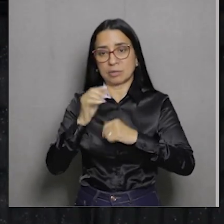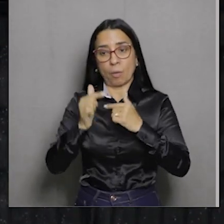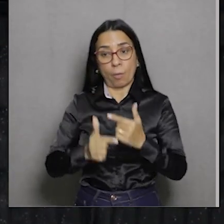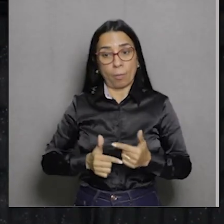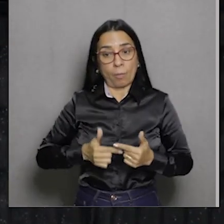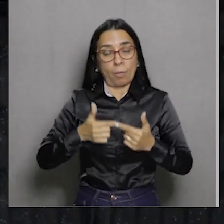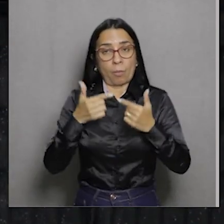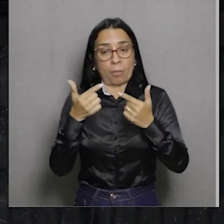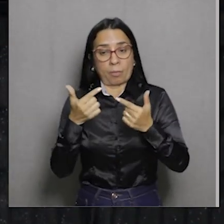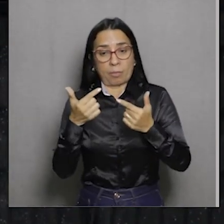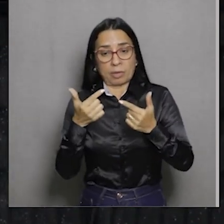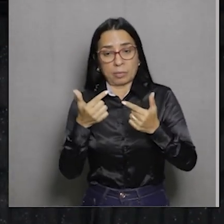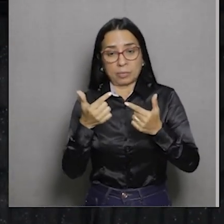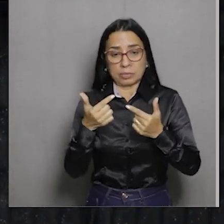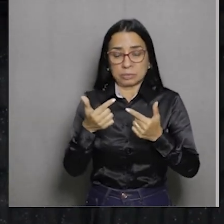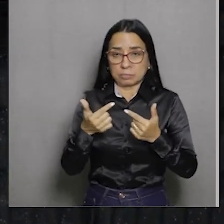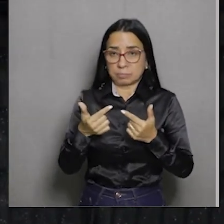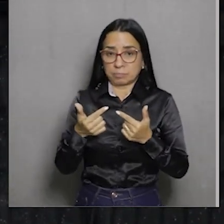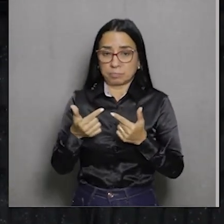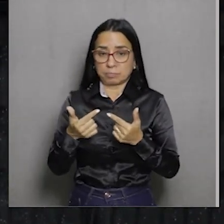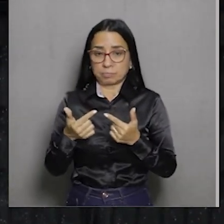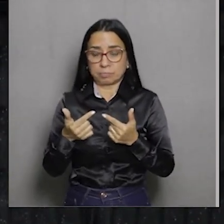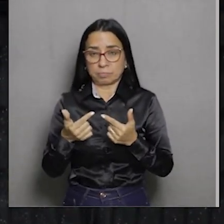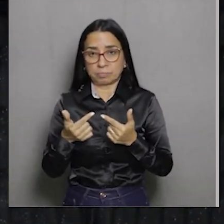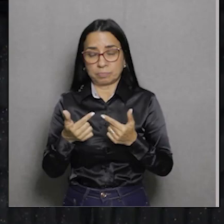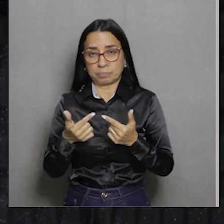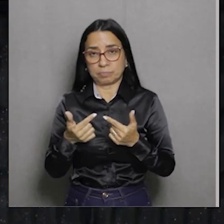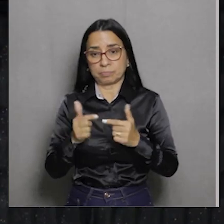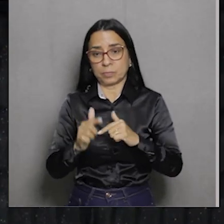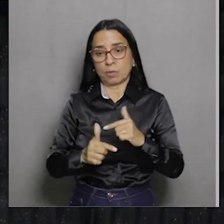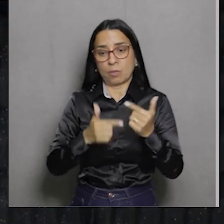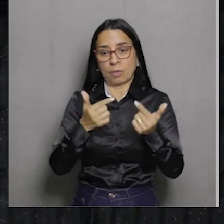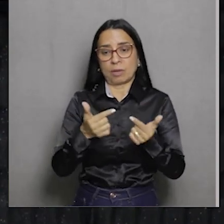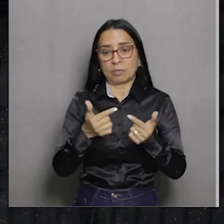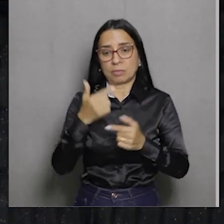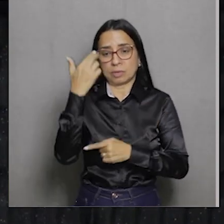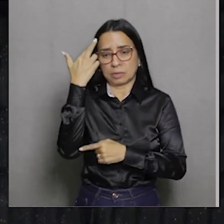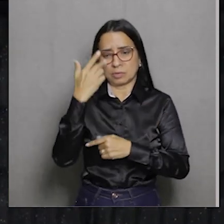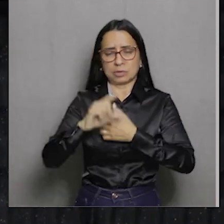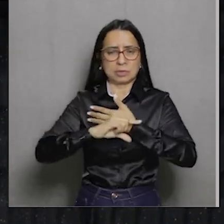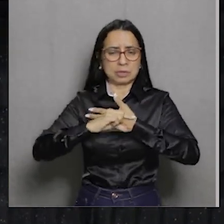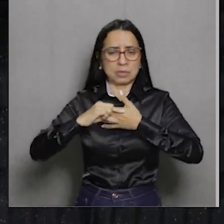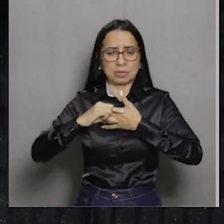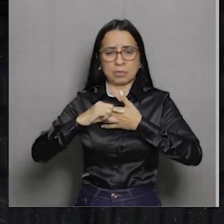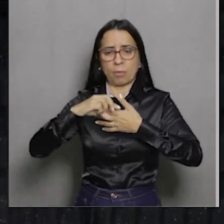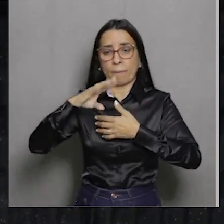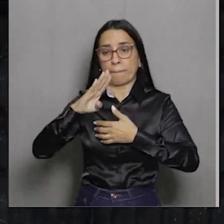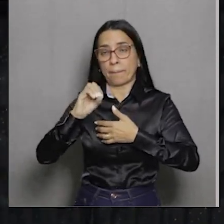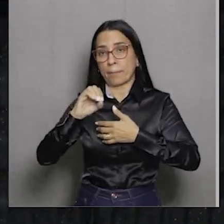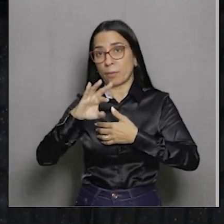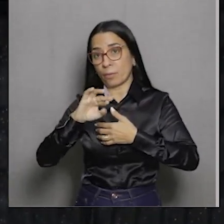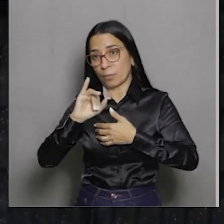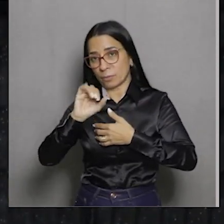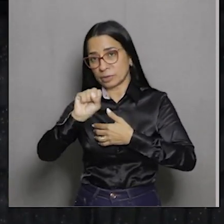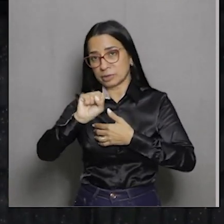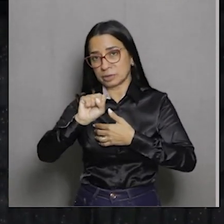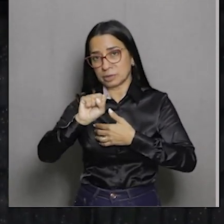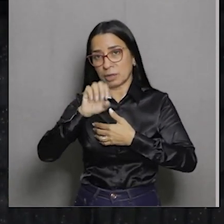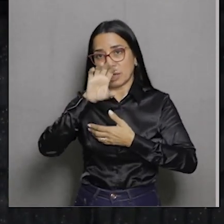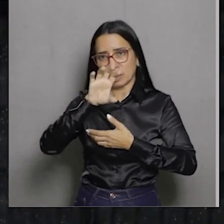que nós prestamos uma singela homenagem, que nos deixou esse ano, o historiador Bóris Fausto diz, foi uma luta regional pelo nacional.